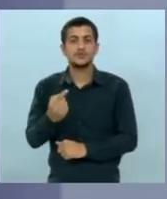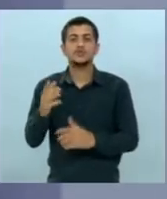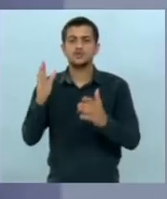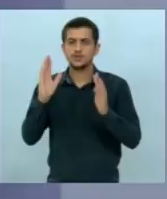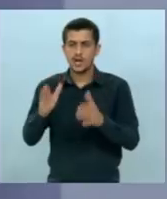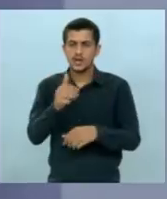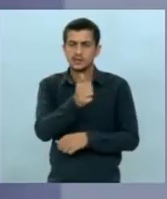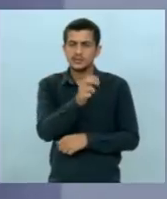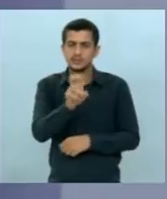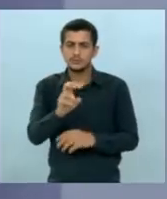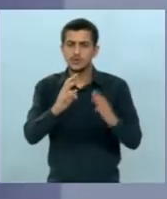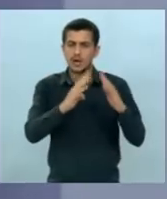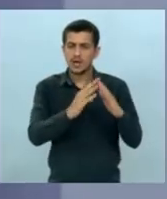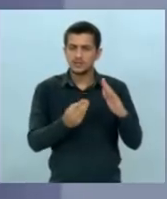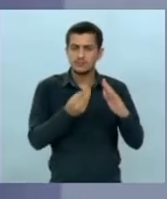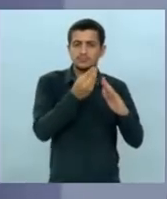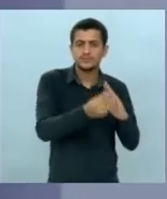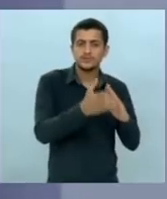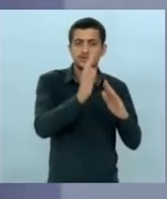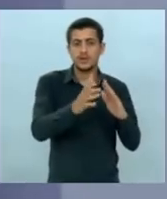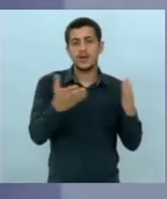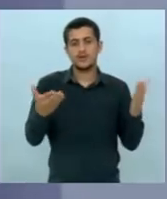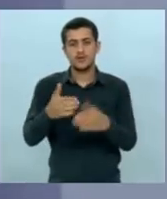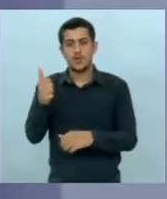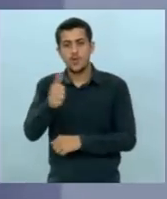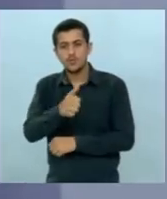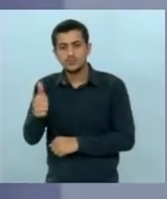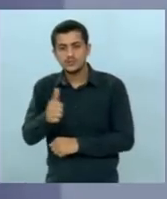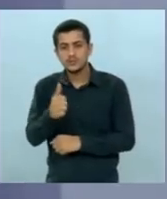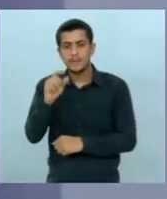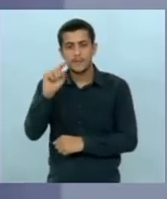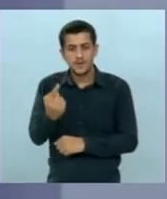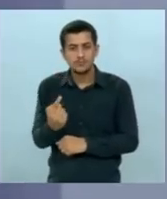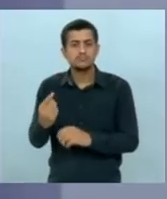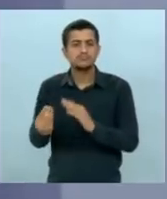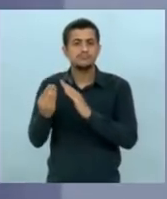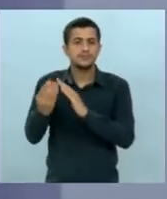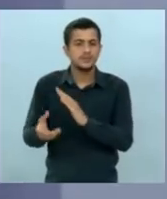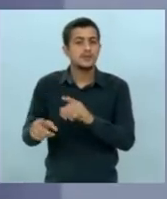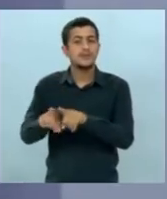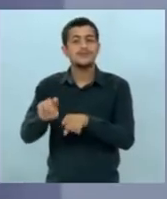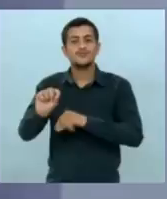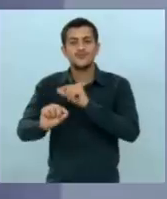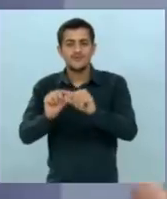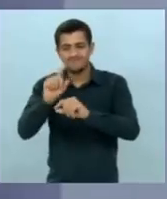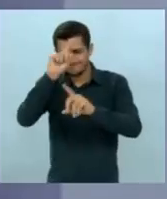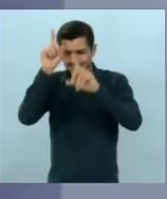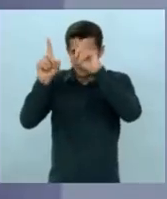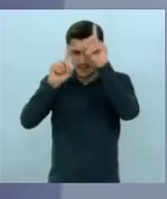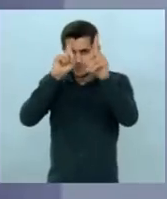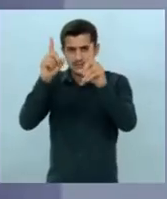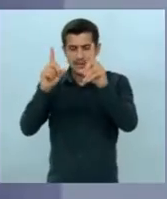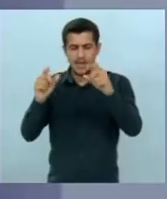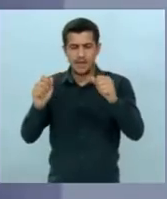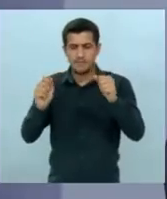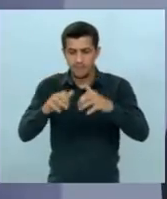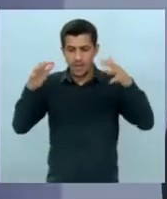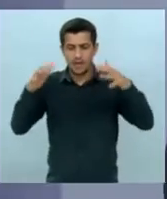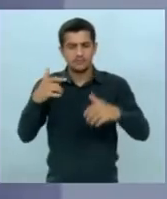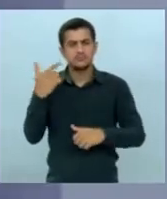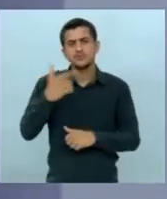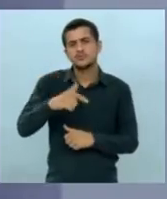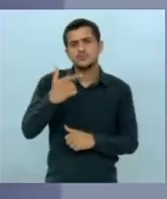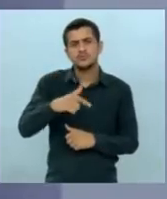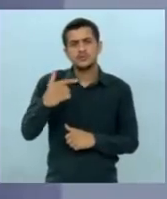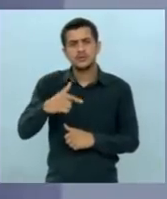mil e vamos entregar mais 11 mil até o final do ano feito com o com a criatividade não tem milagre quando você tem redução de